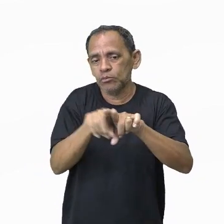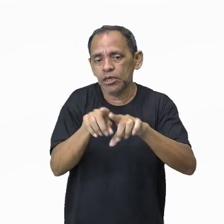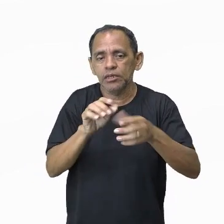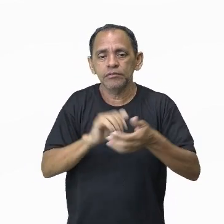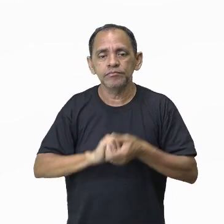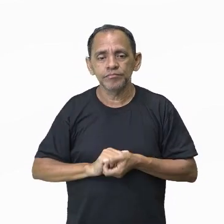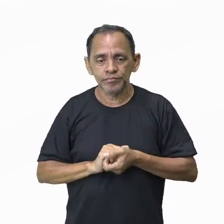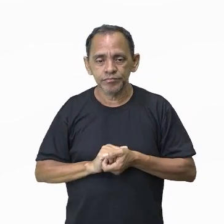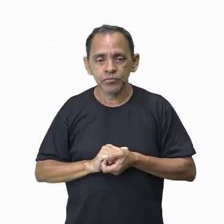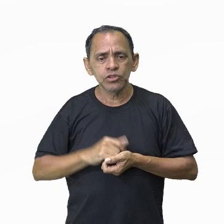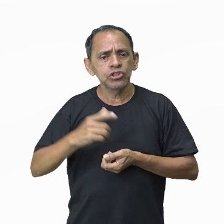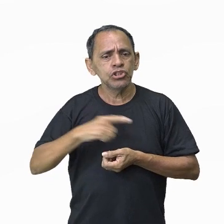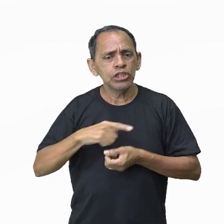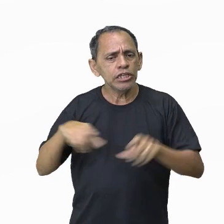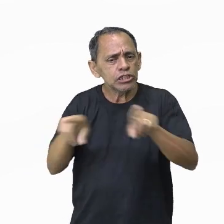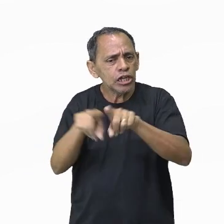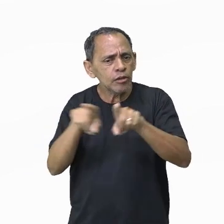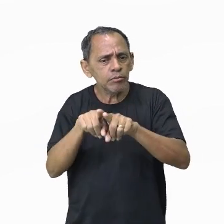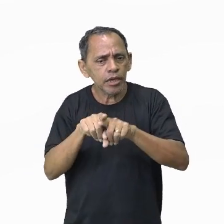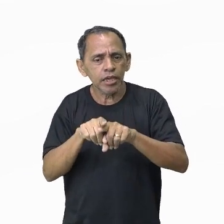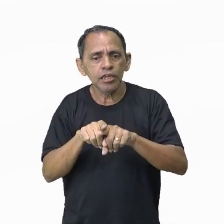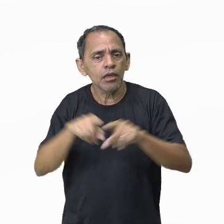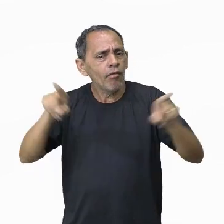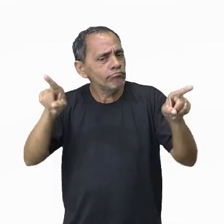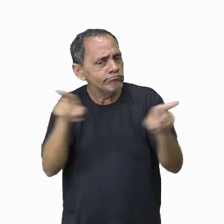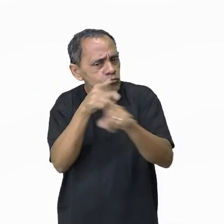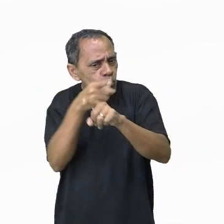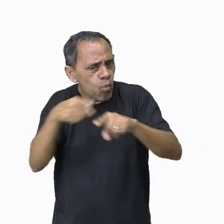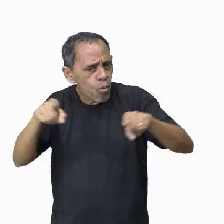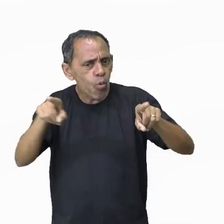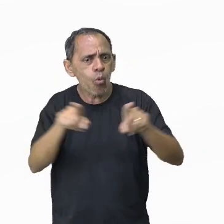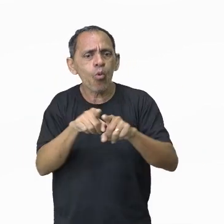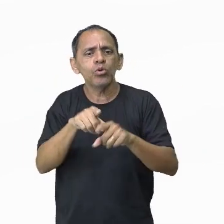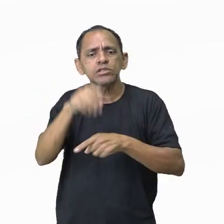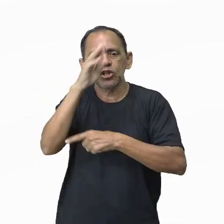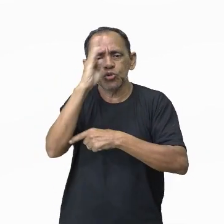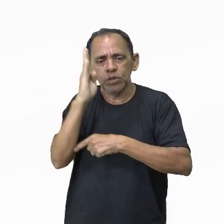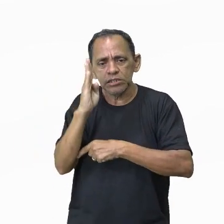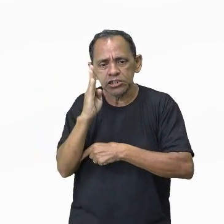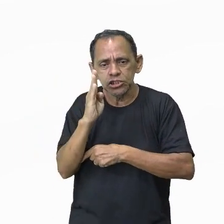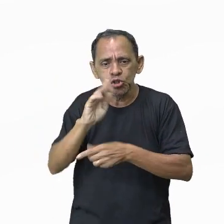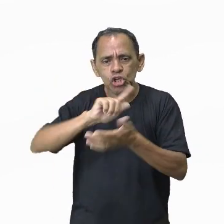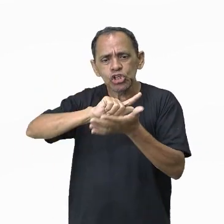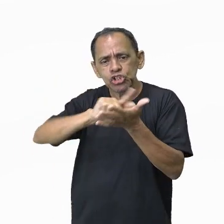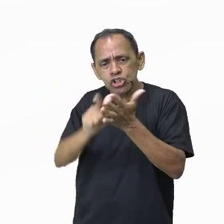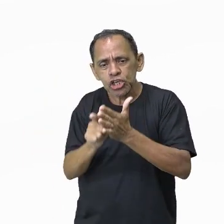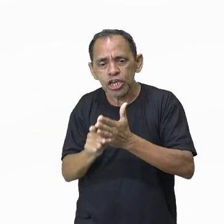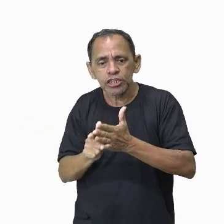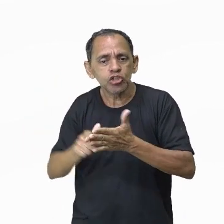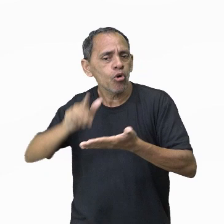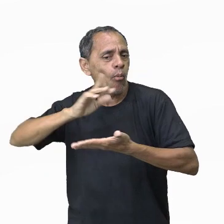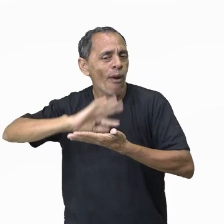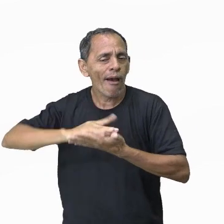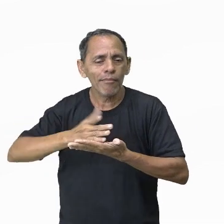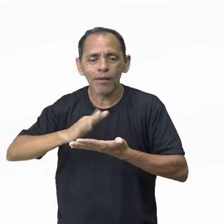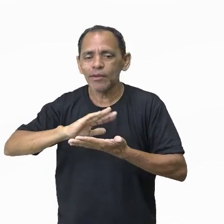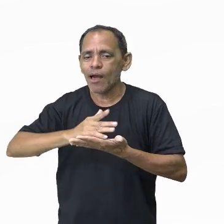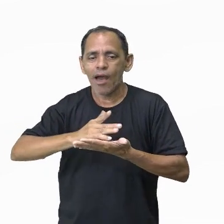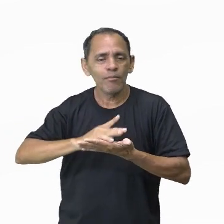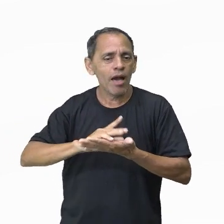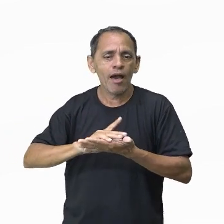E a gente tem, por exemplo, aí no campo musical brasileiro, nós podemos citar os gêneros como o samba, o